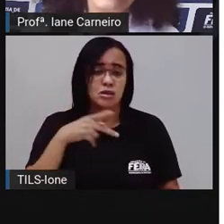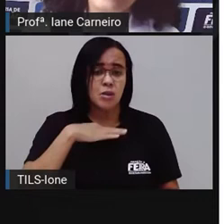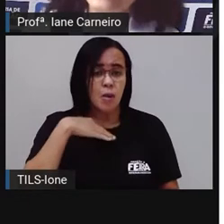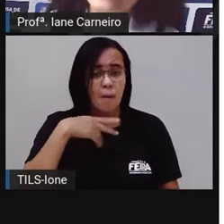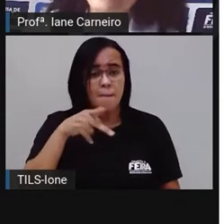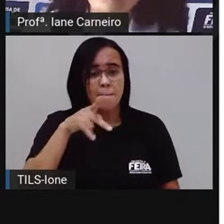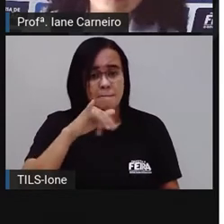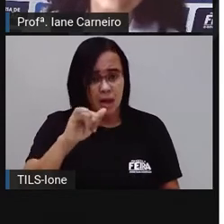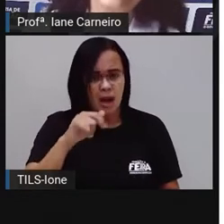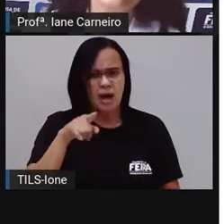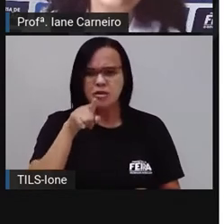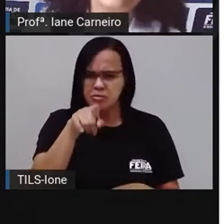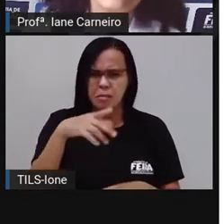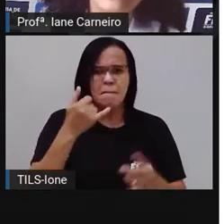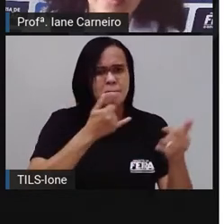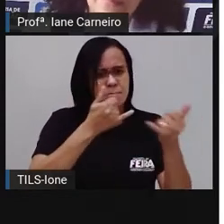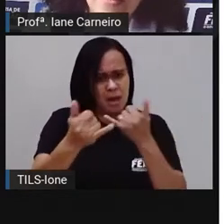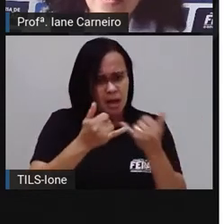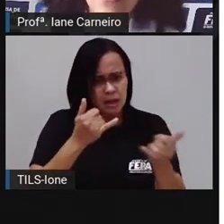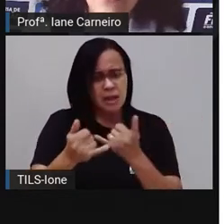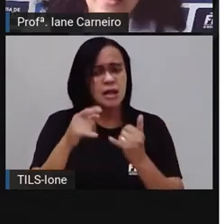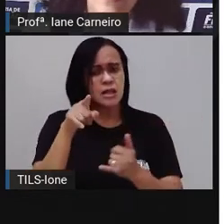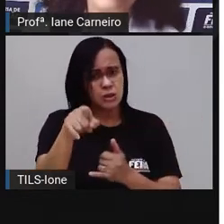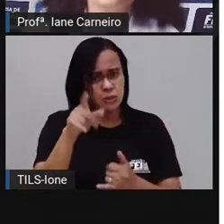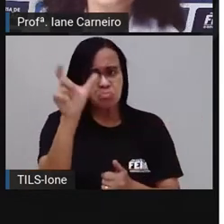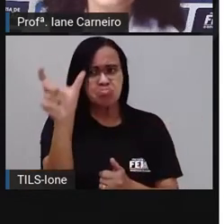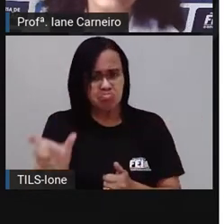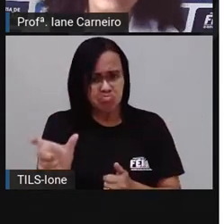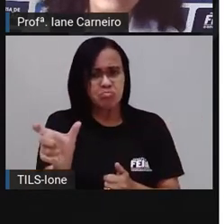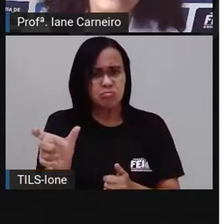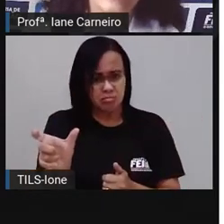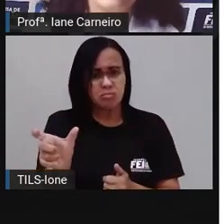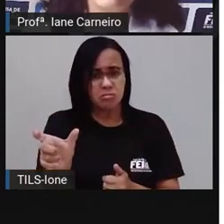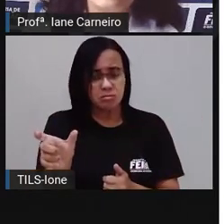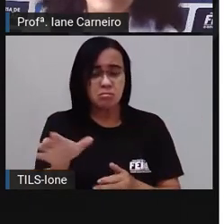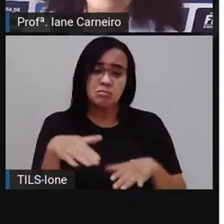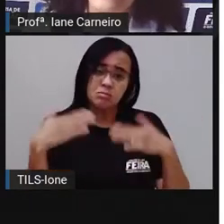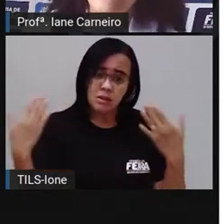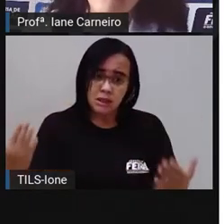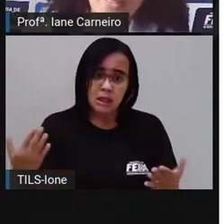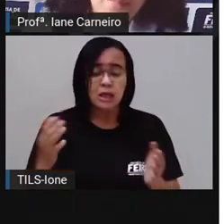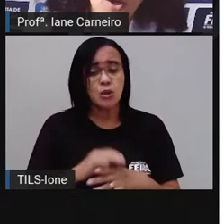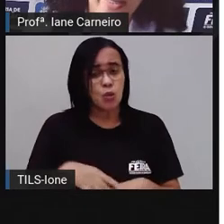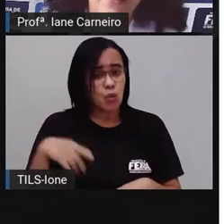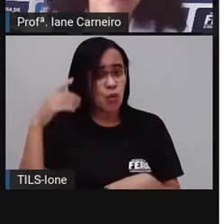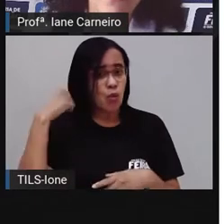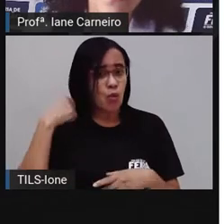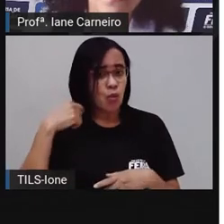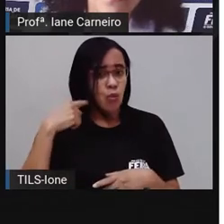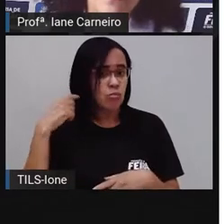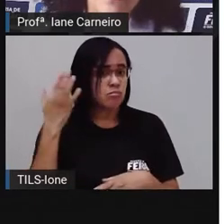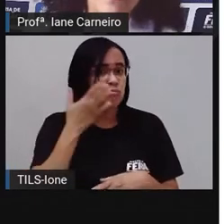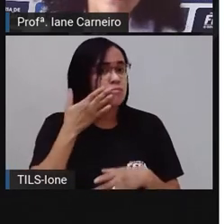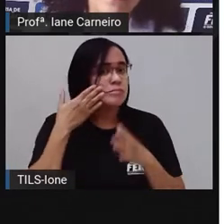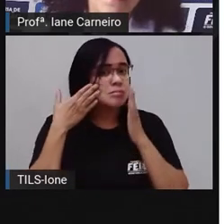é muito parecida com ela. Parecido com ela. Por isso é que você é bem morena.